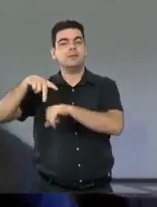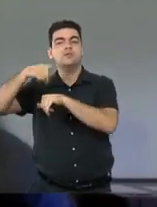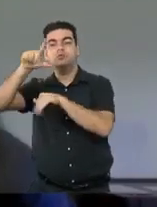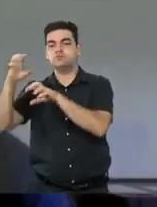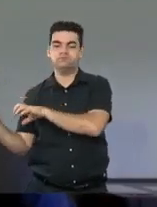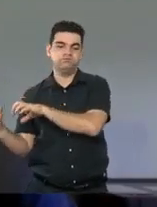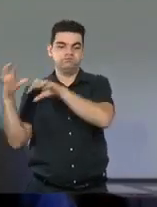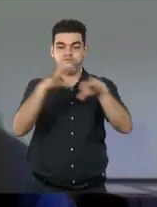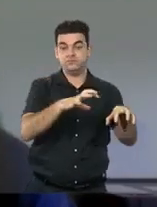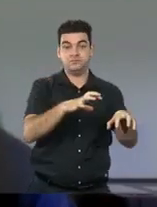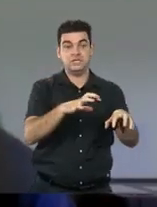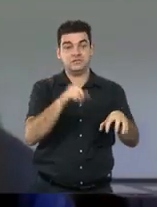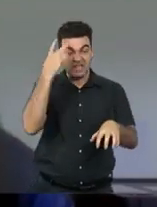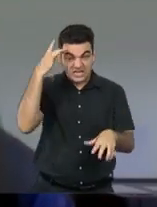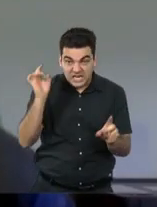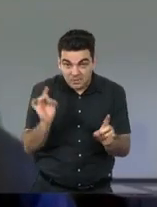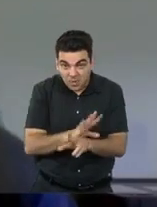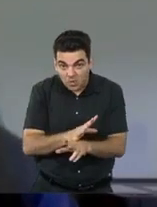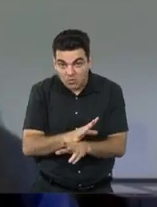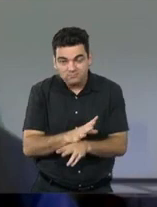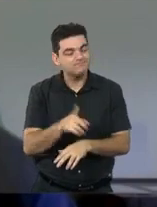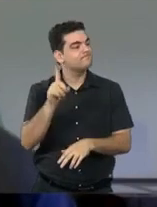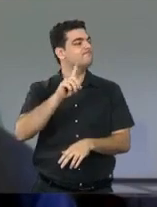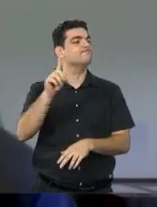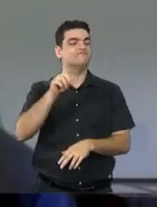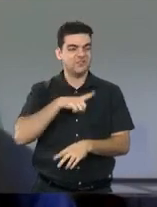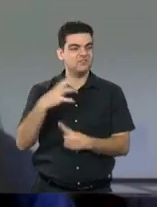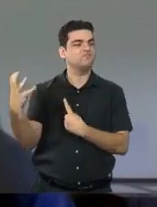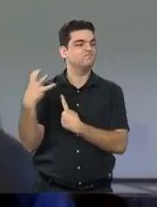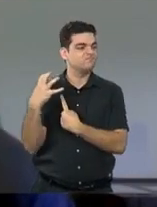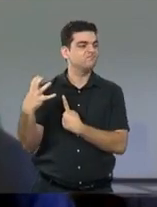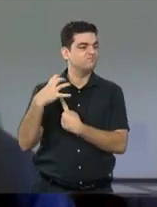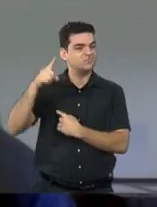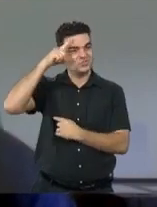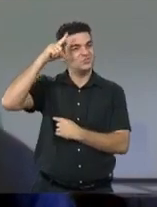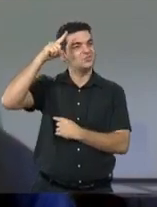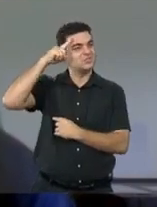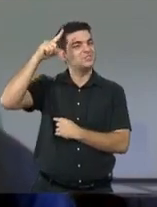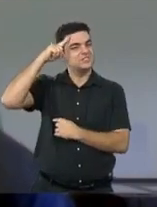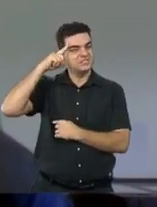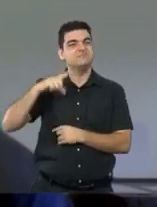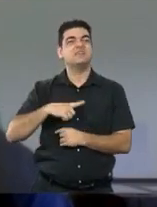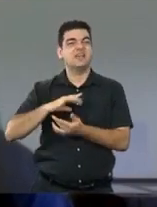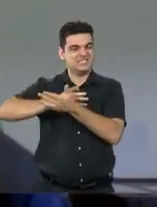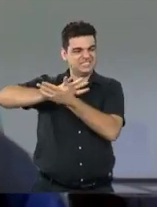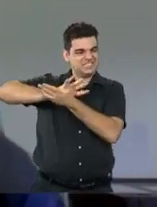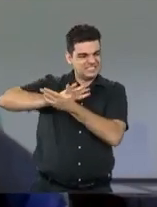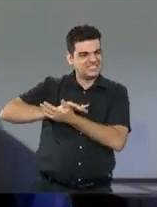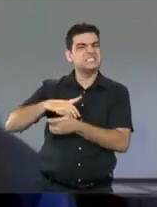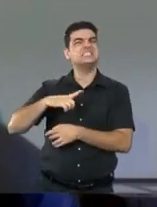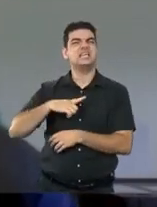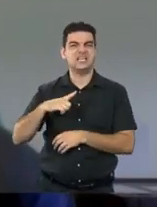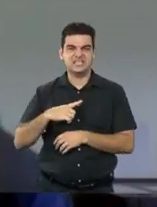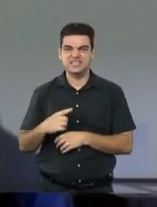ainda não terminou, infelizmente. Infelizmente no dia a dia a gente enfrenta muito a discriminação racial,